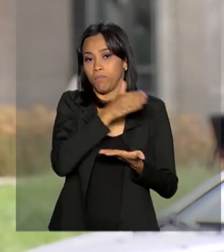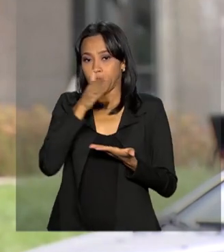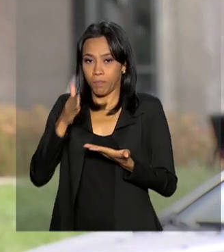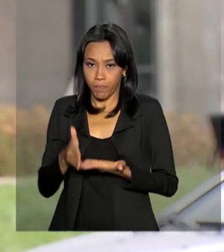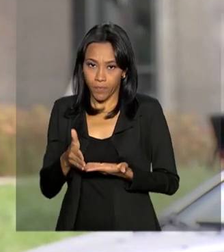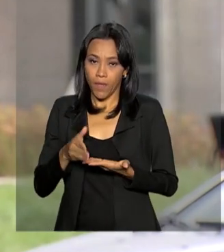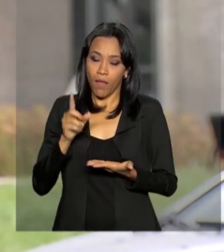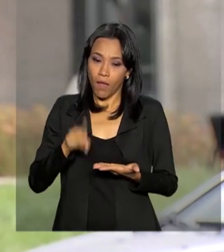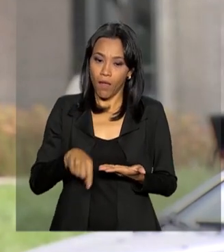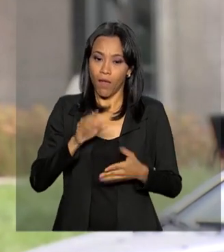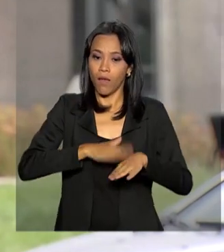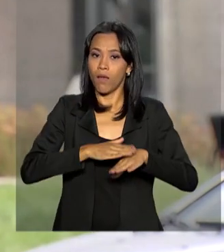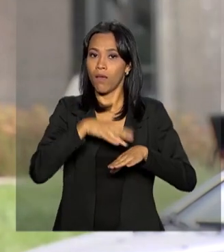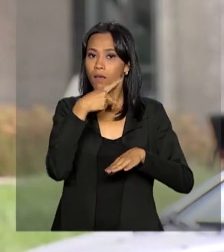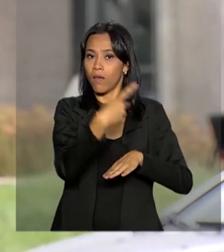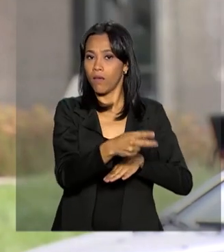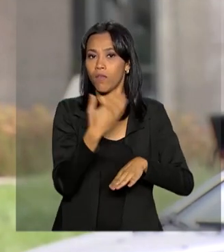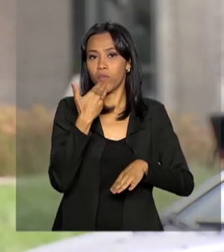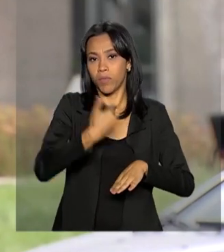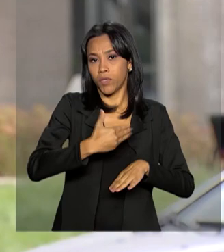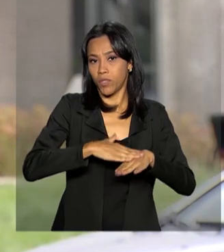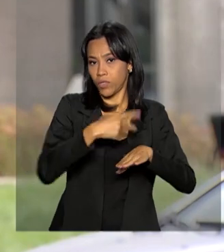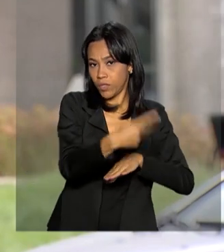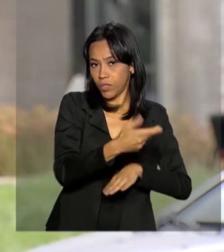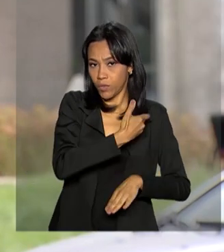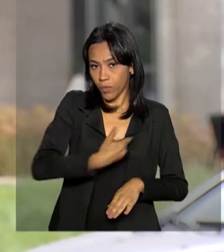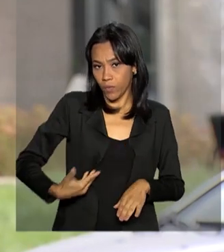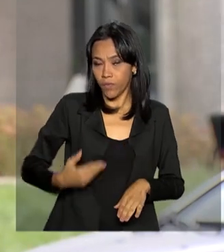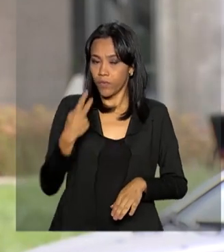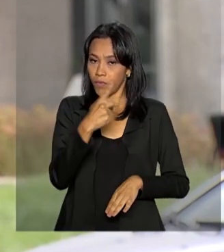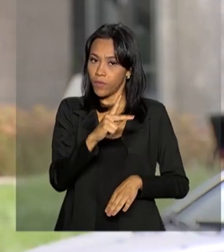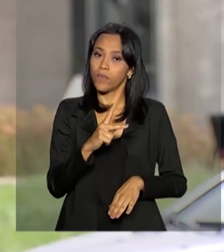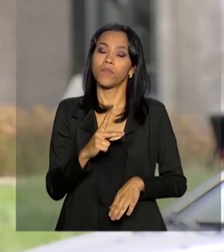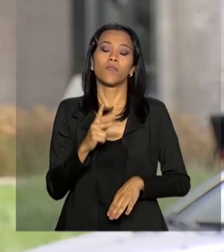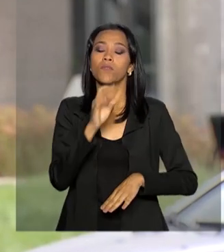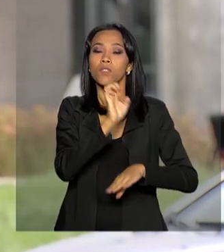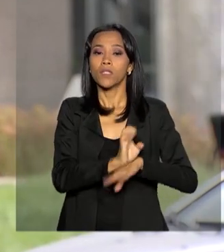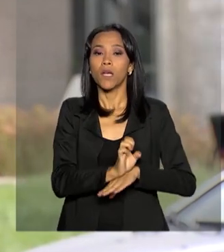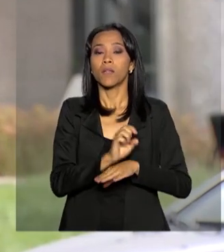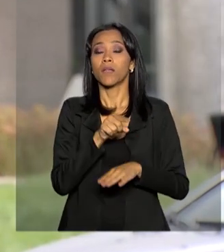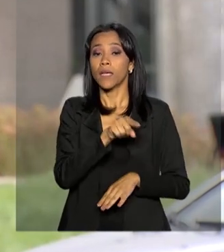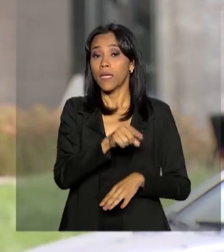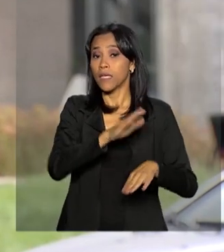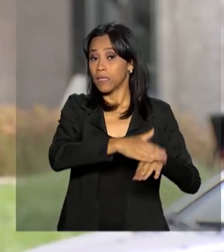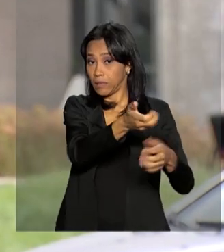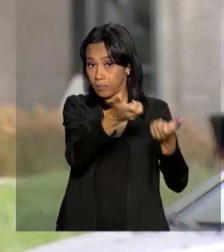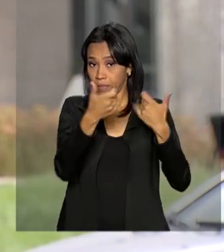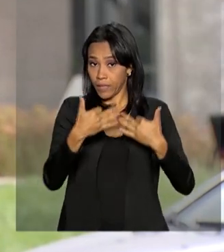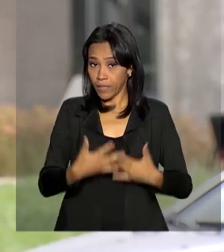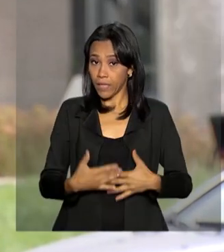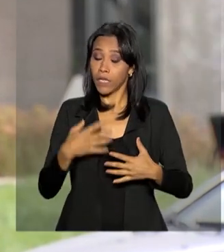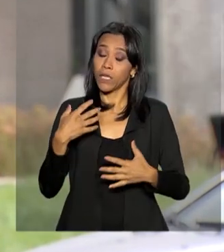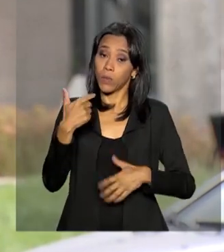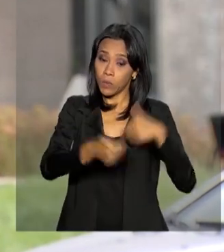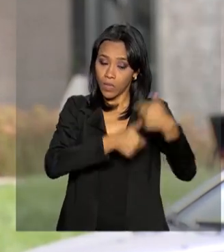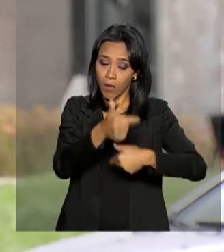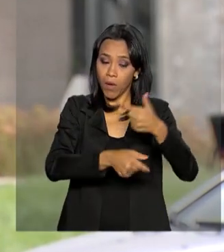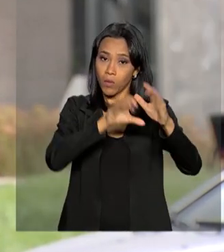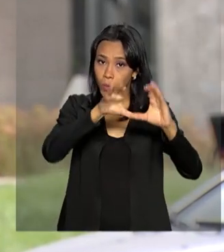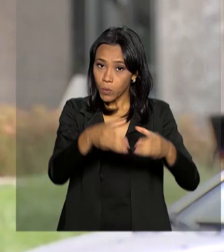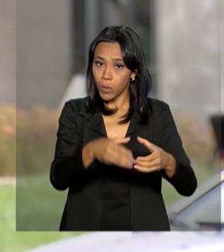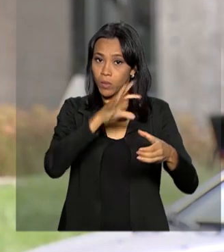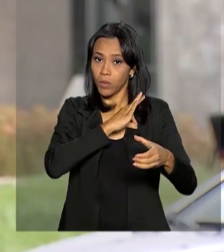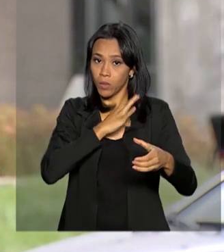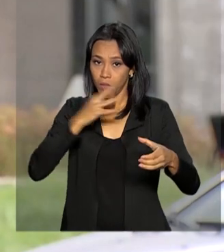pelo governador do estado, Camilo Santana. Segundo ele, a atuação da Força Nacional em conjunto